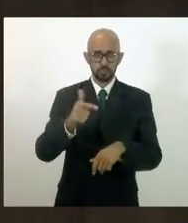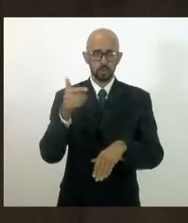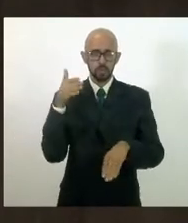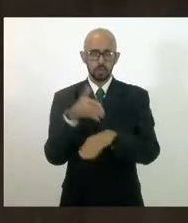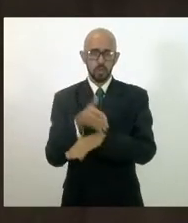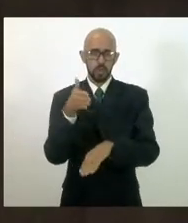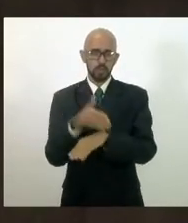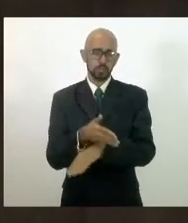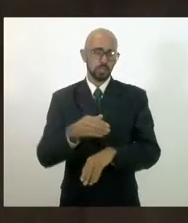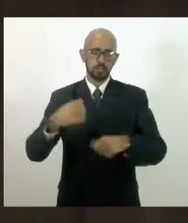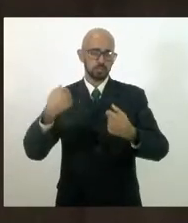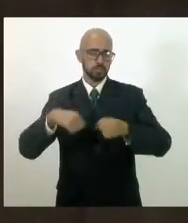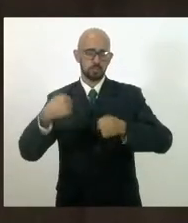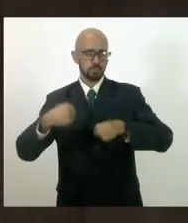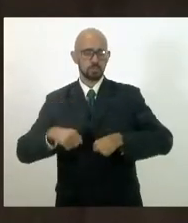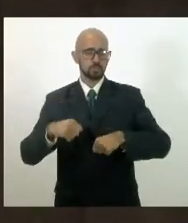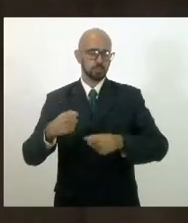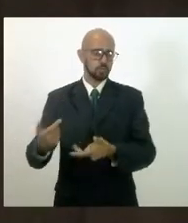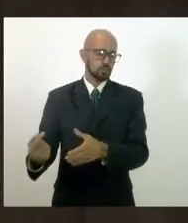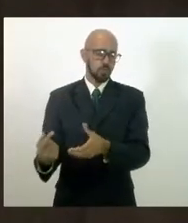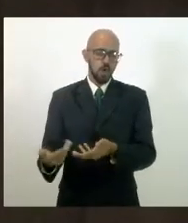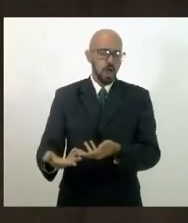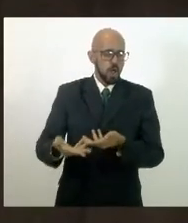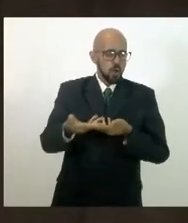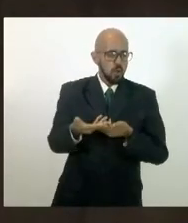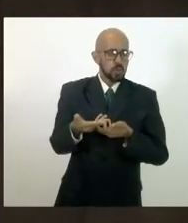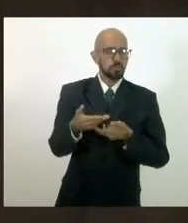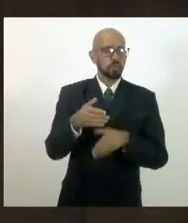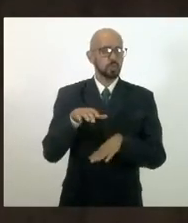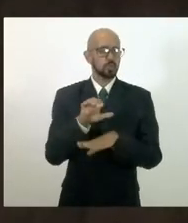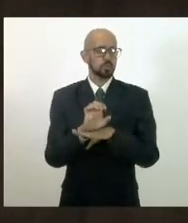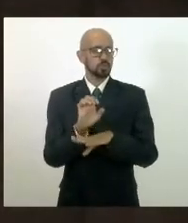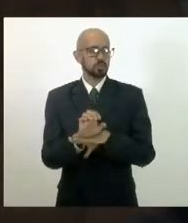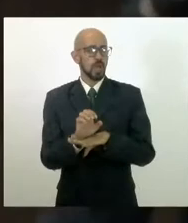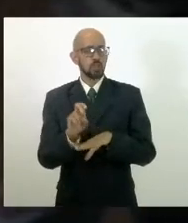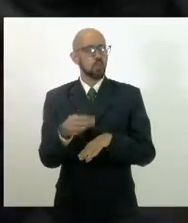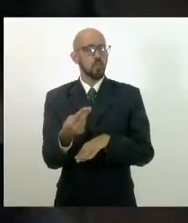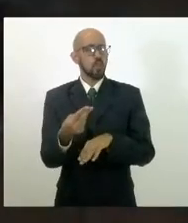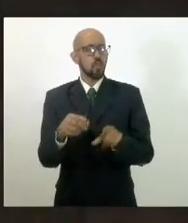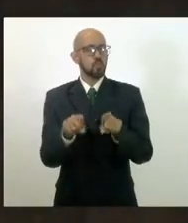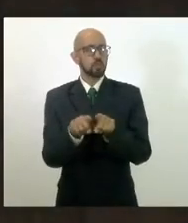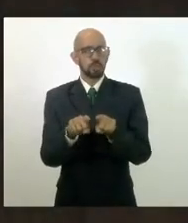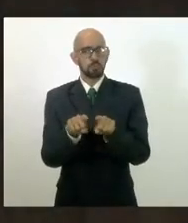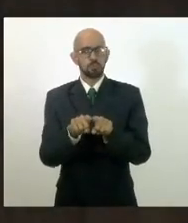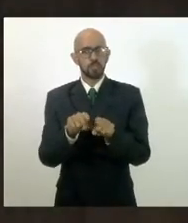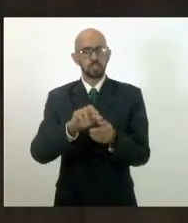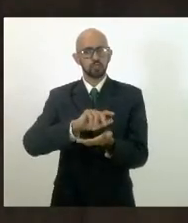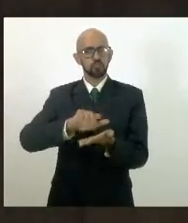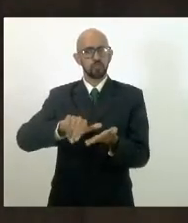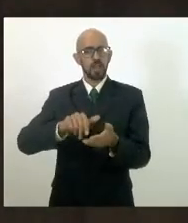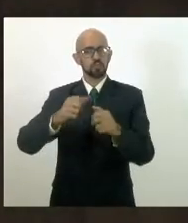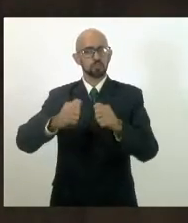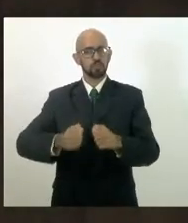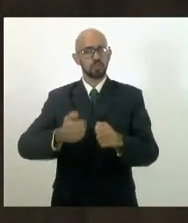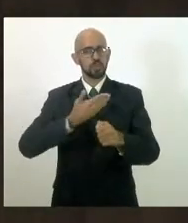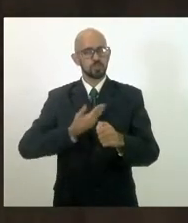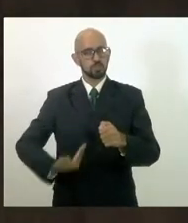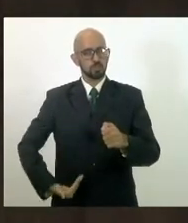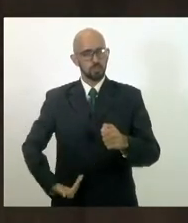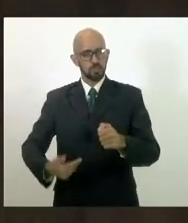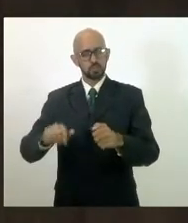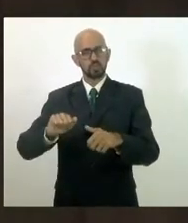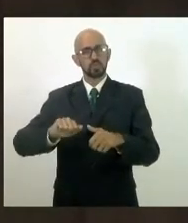acesso necessário ao acolhimento do Estado ou de diferentes poderes públicos. Então, nesse sentido, é